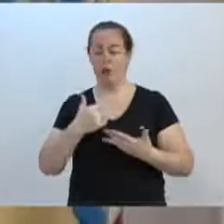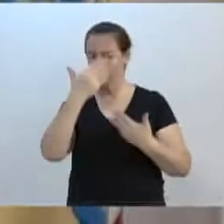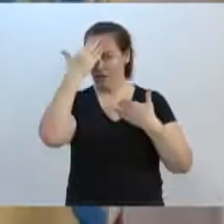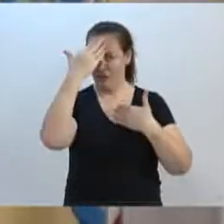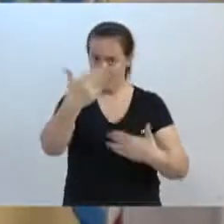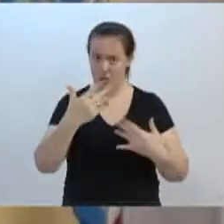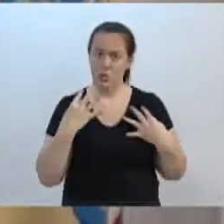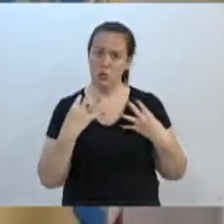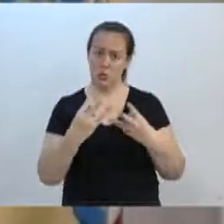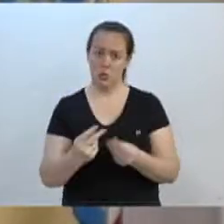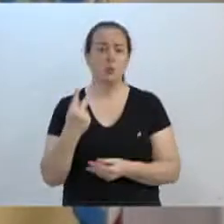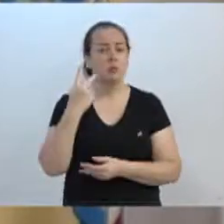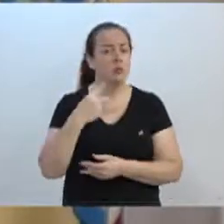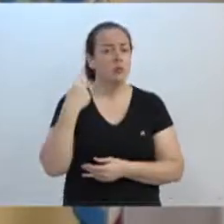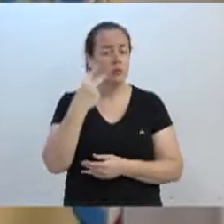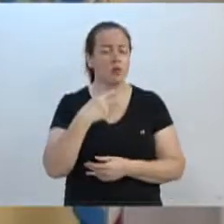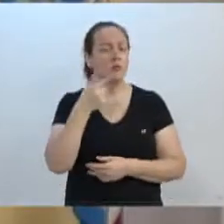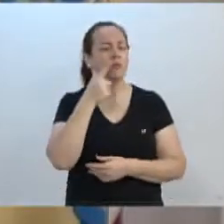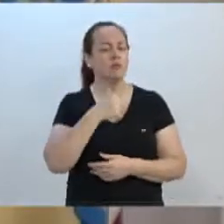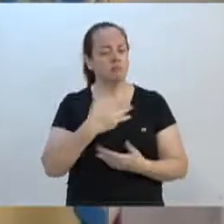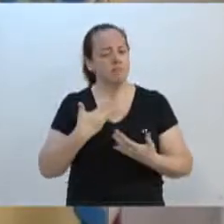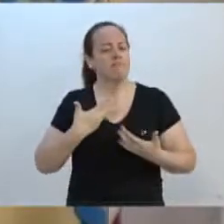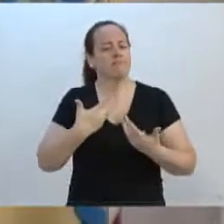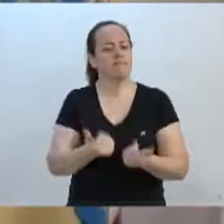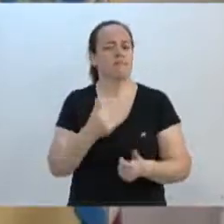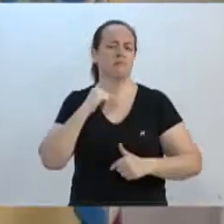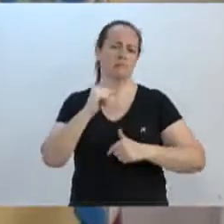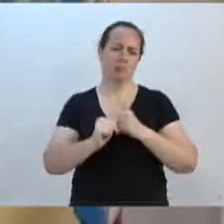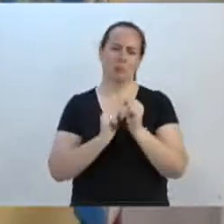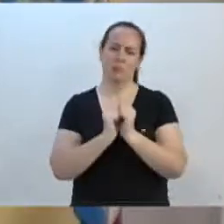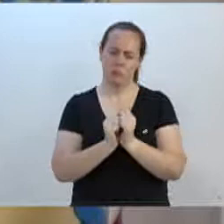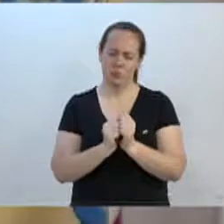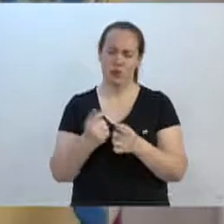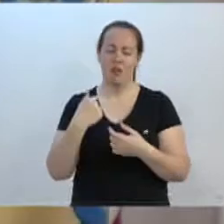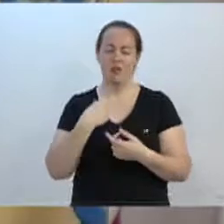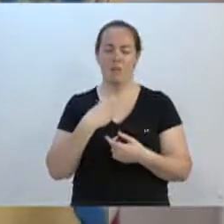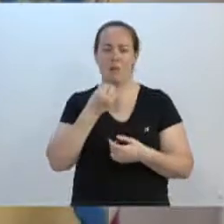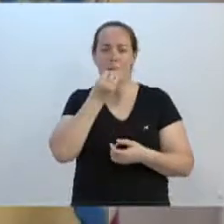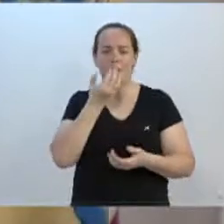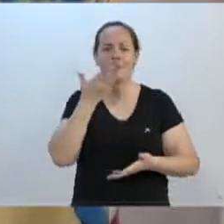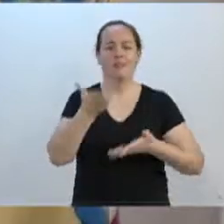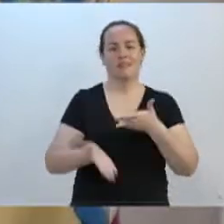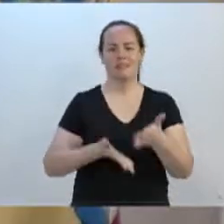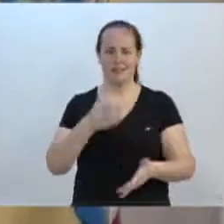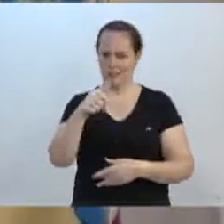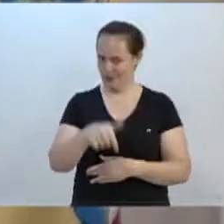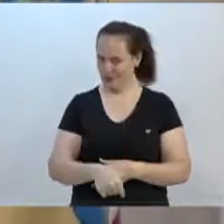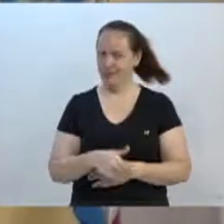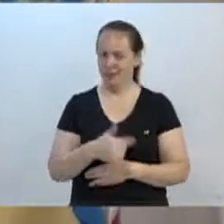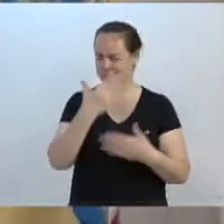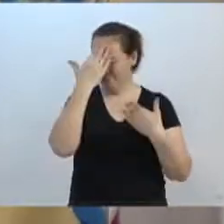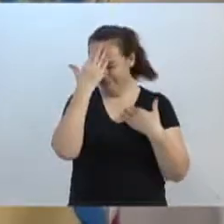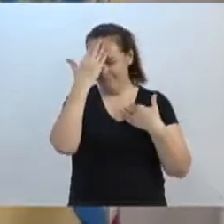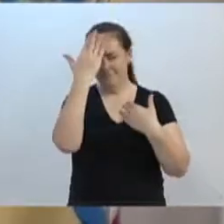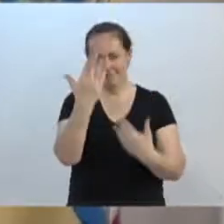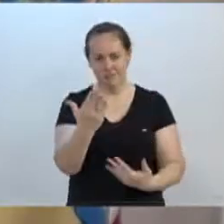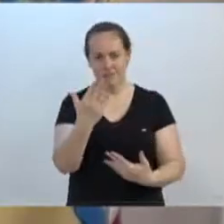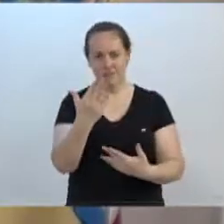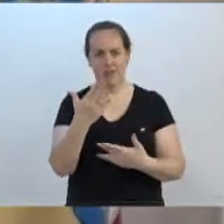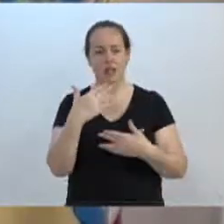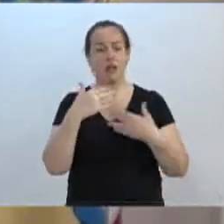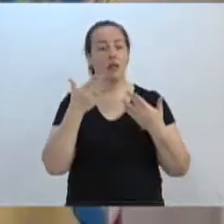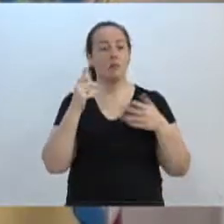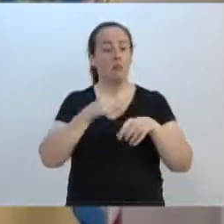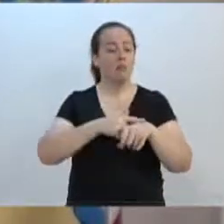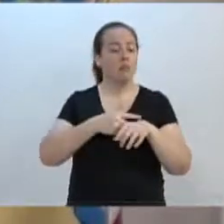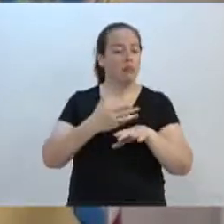vereadores pela recepção. Fui muito bem tratado nessa casa. Quero agradecer desde a portaria